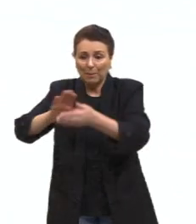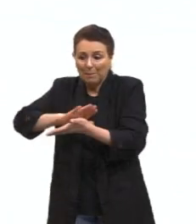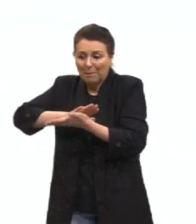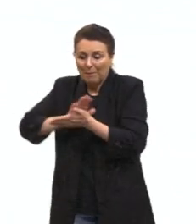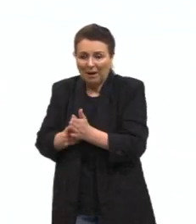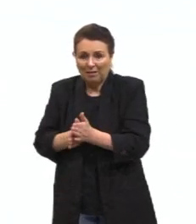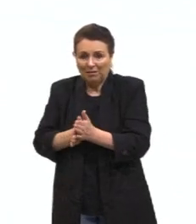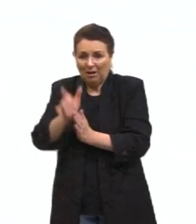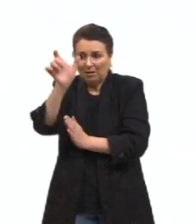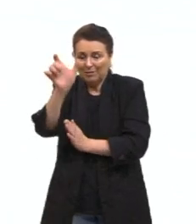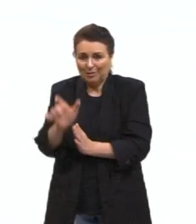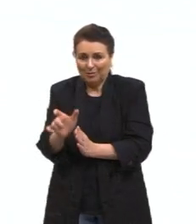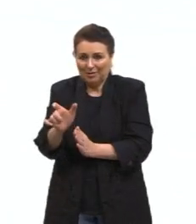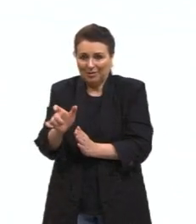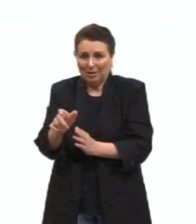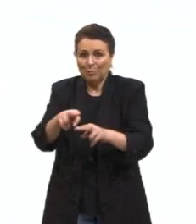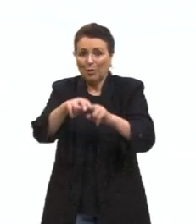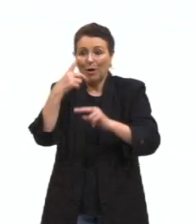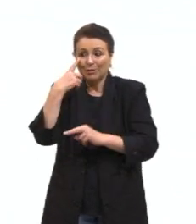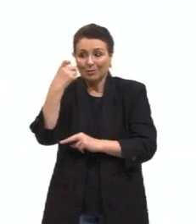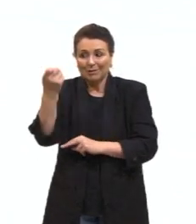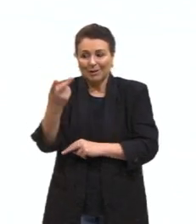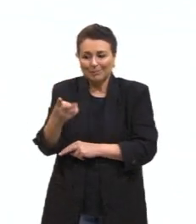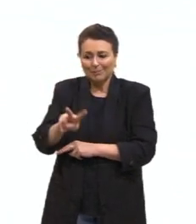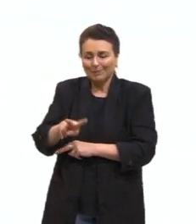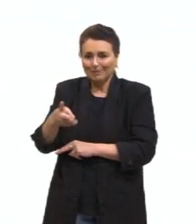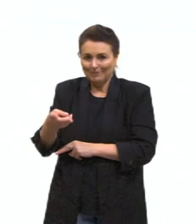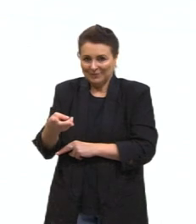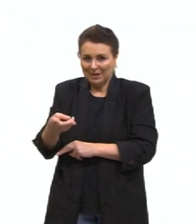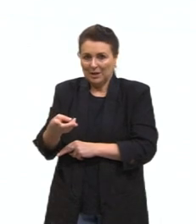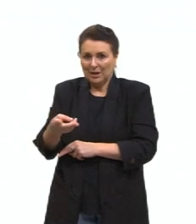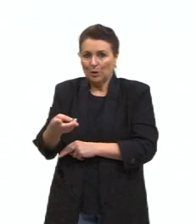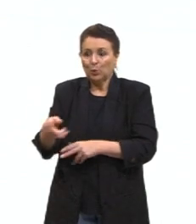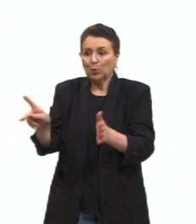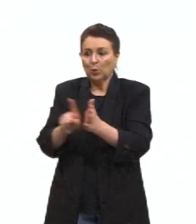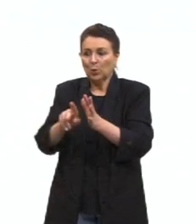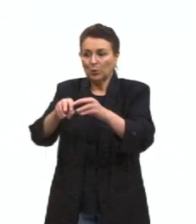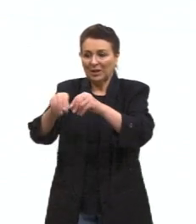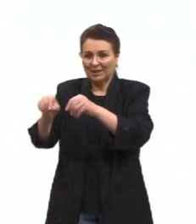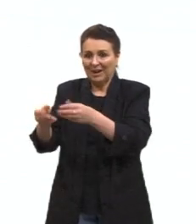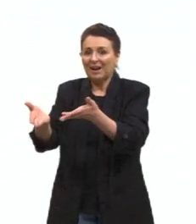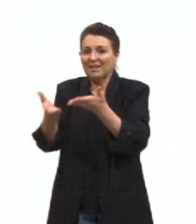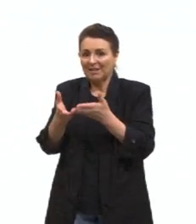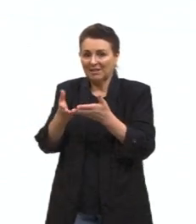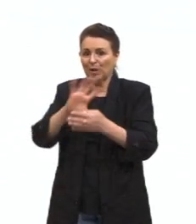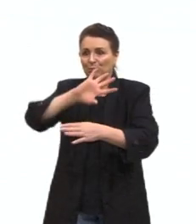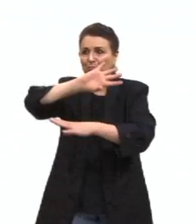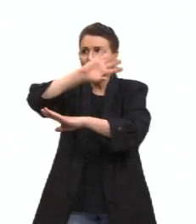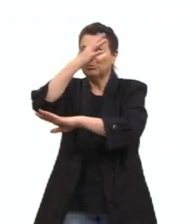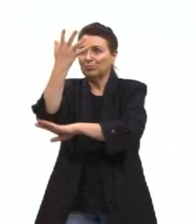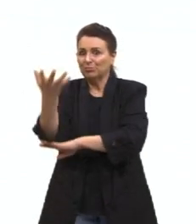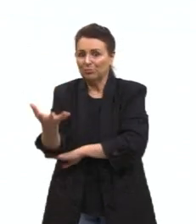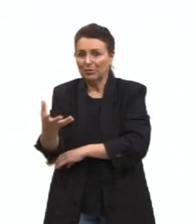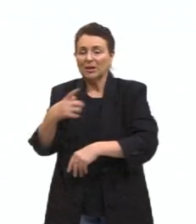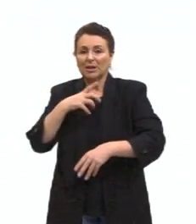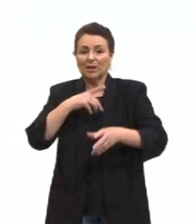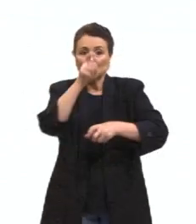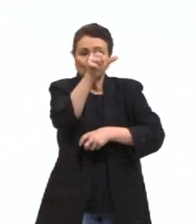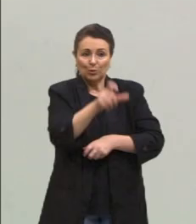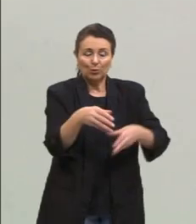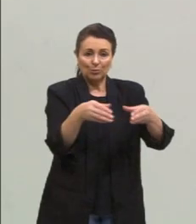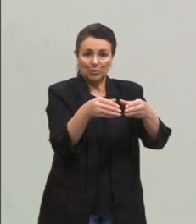contrários, que querem promover a desmatação exatamente para a pecuária ou para a monocultura de soja. E o Chico Mendes,